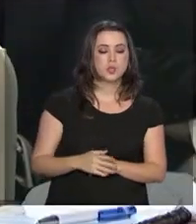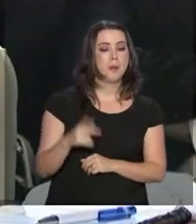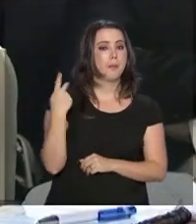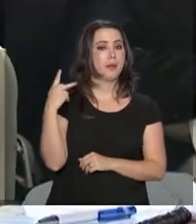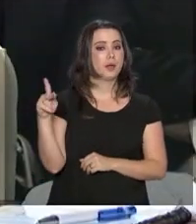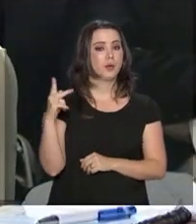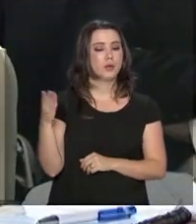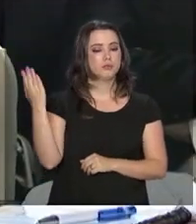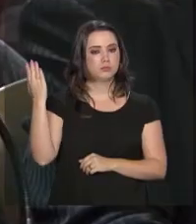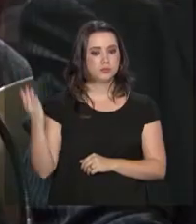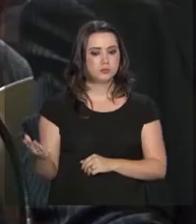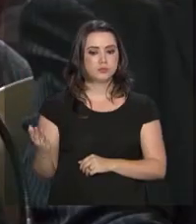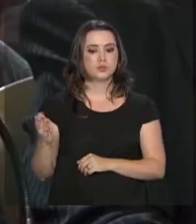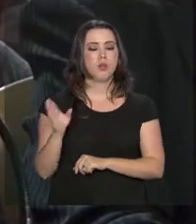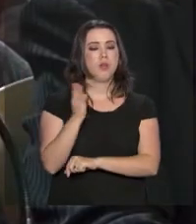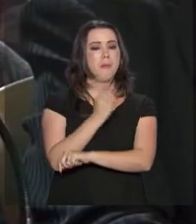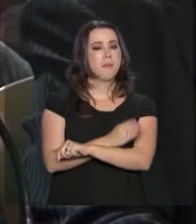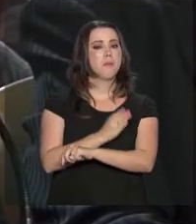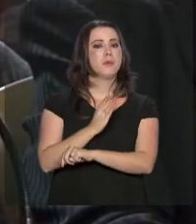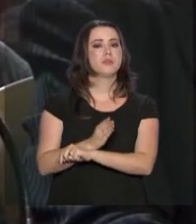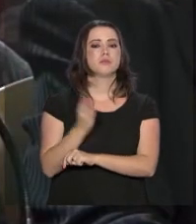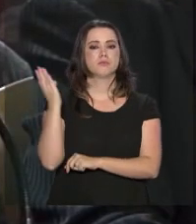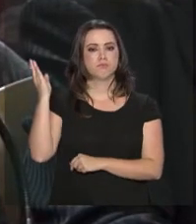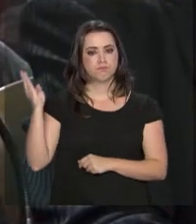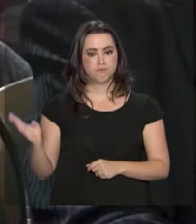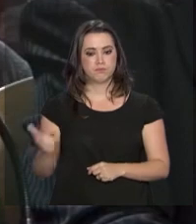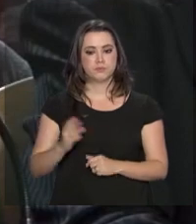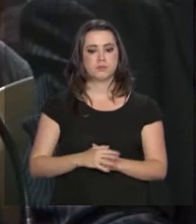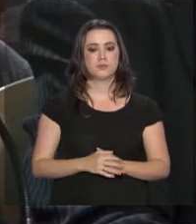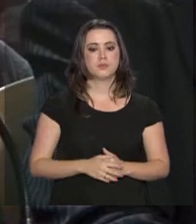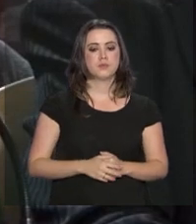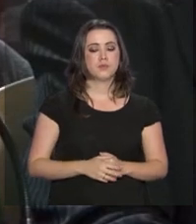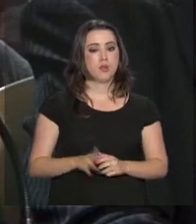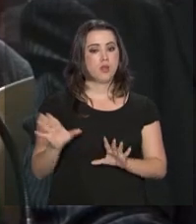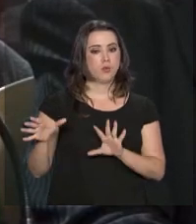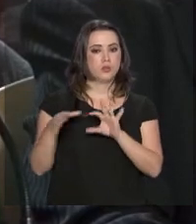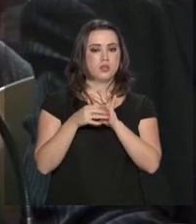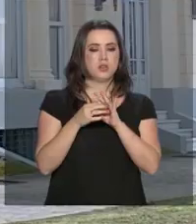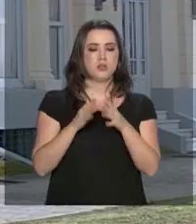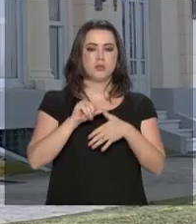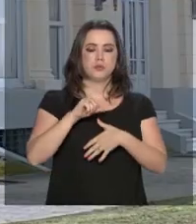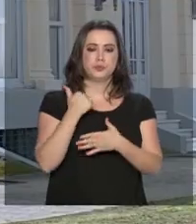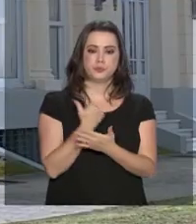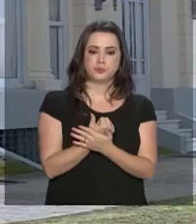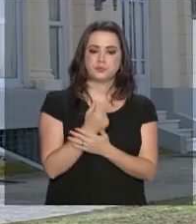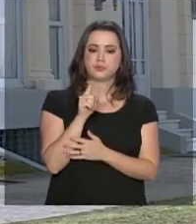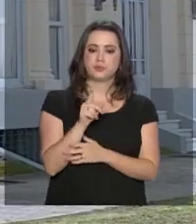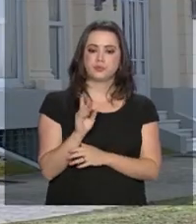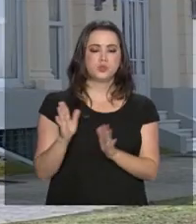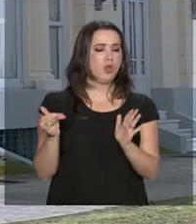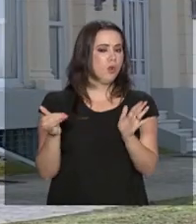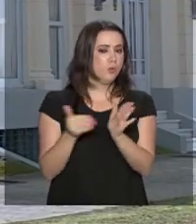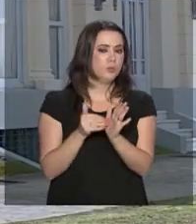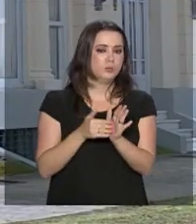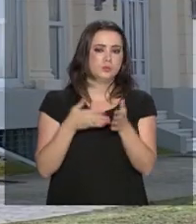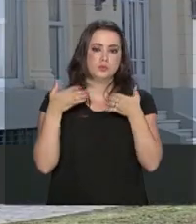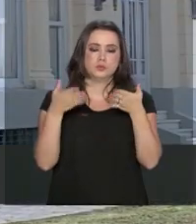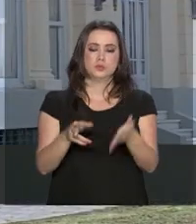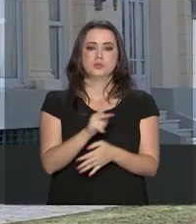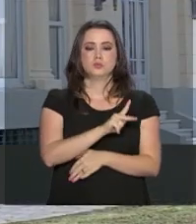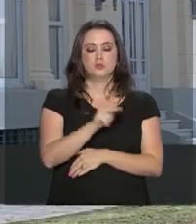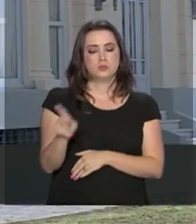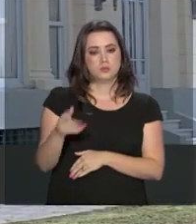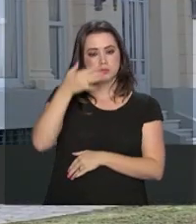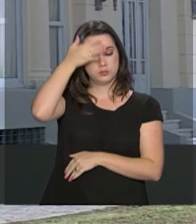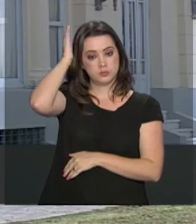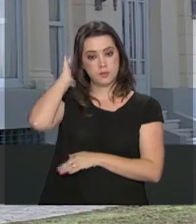Paraguai, Mário Abdo e Evo Morales, da Bolívia, país associado ao Mercosul. Foi a última participação do presidente Michel Temer